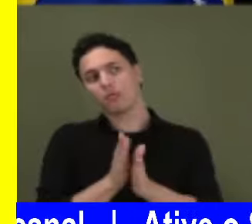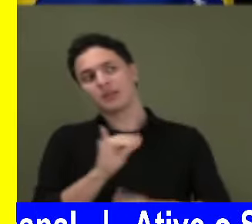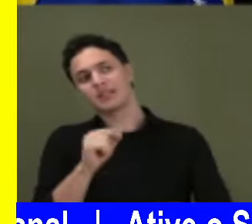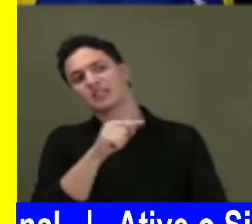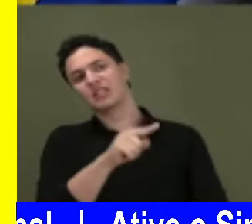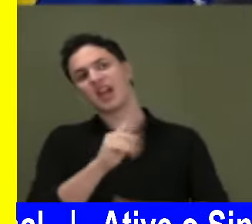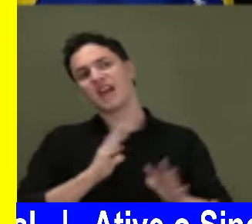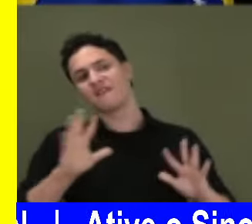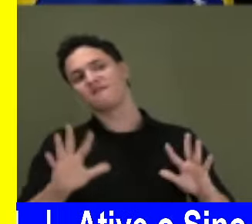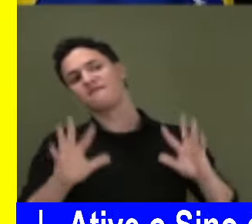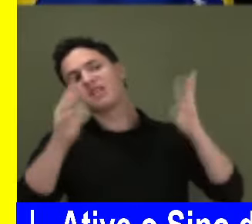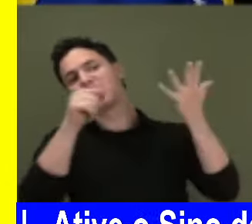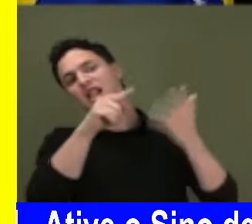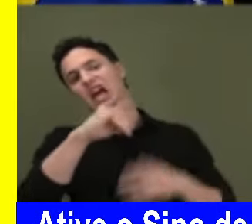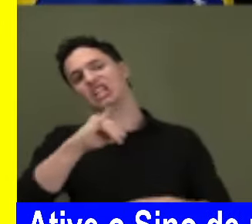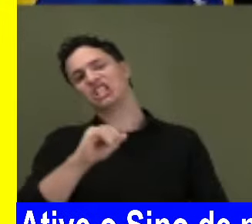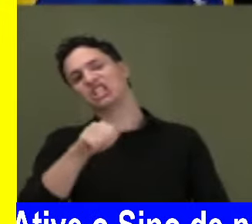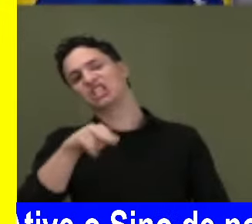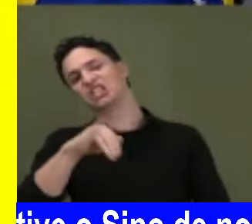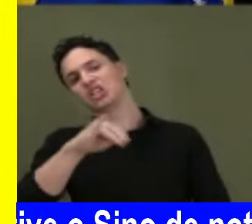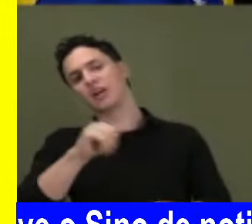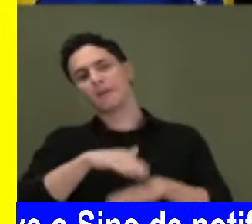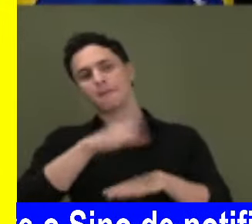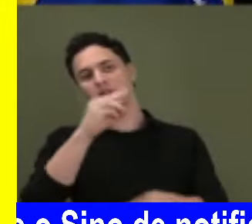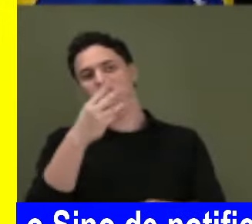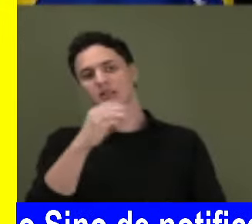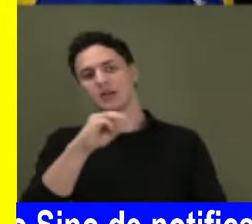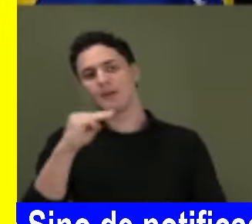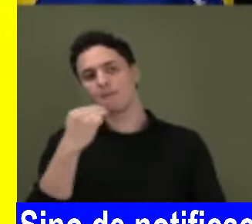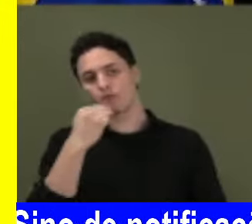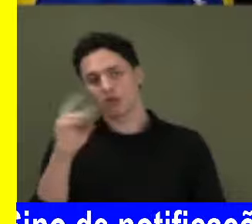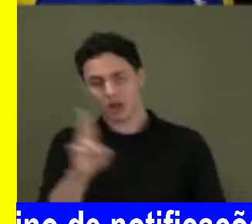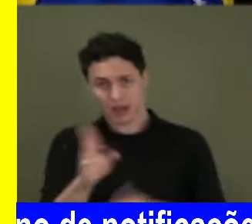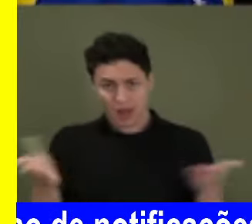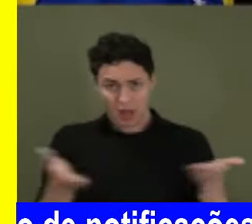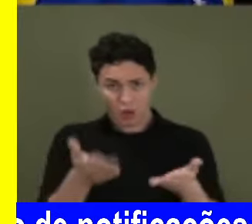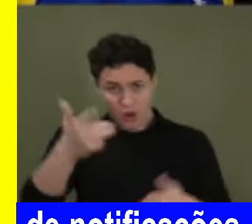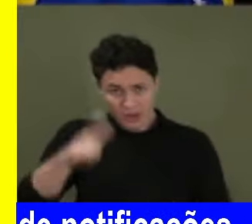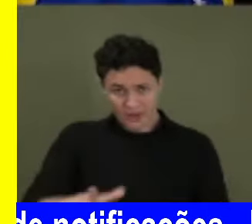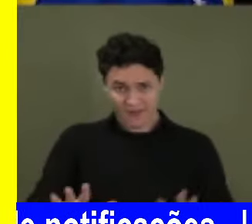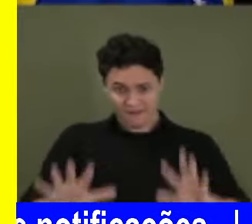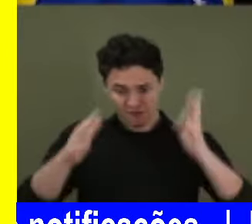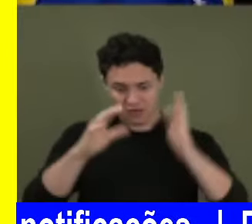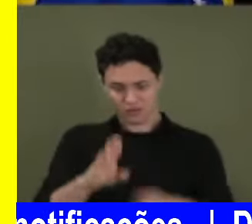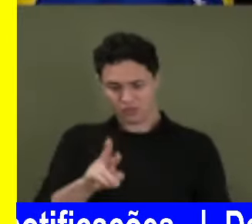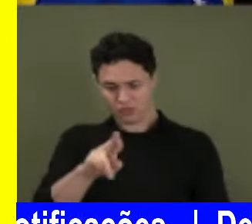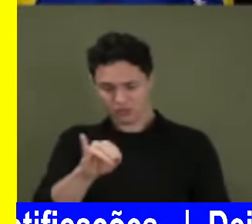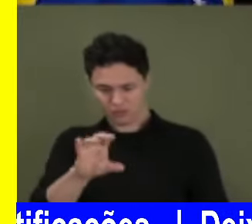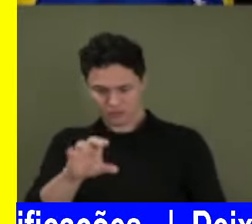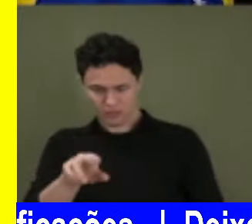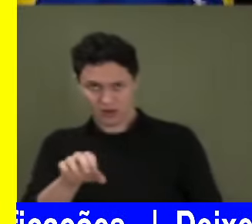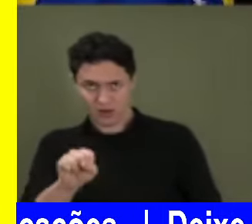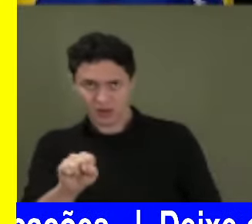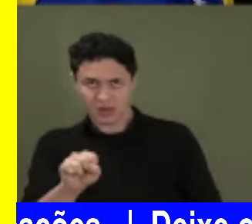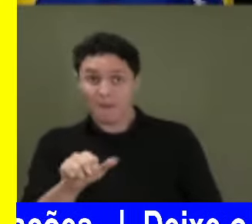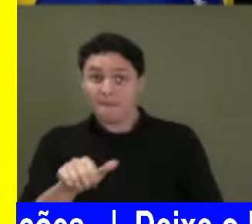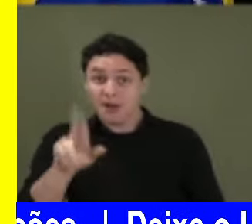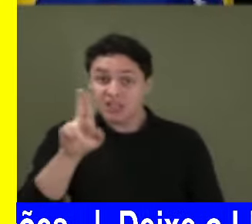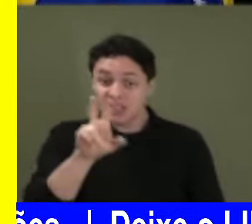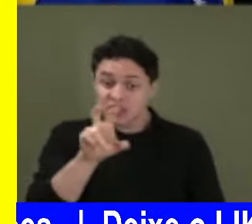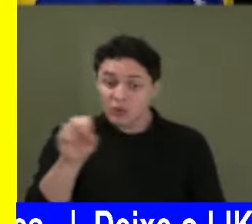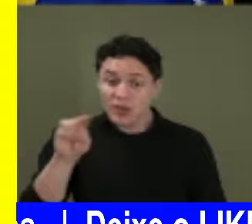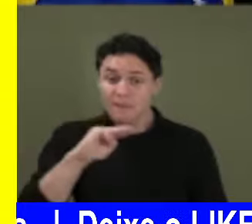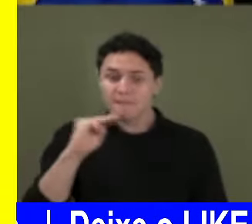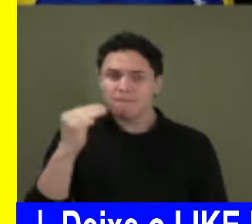Palusa, com mais de 30 milhões de reais. E agora vai fazer um evento do BRICS, que eu acho que é para o ano que vem agora. Mais de 50